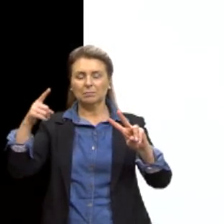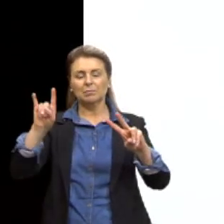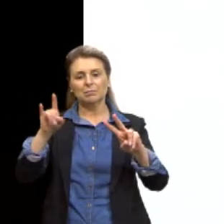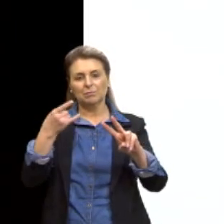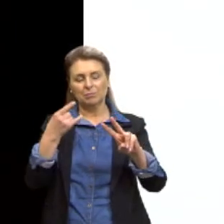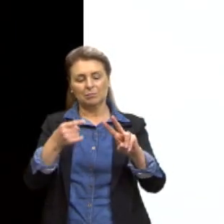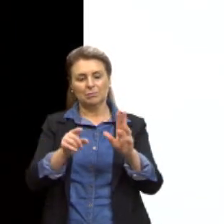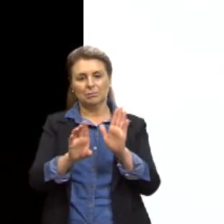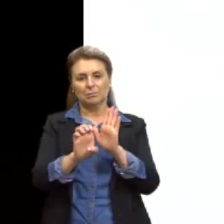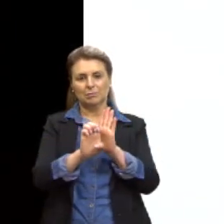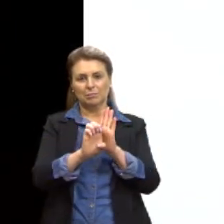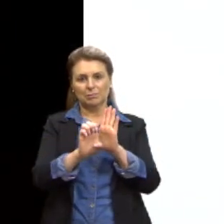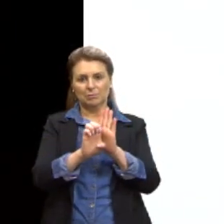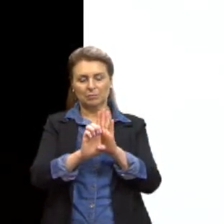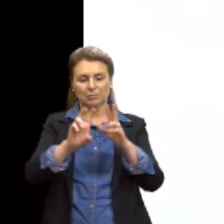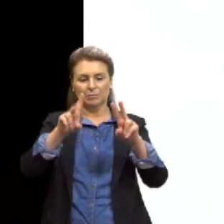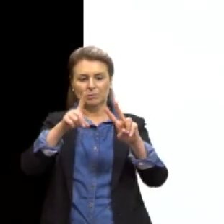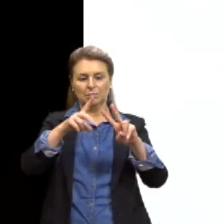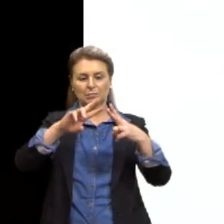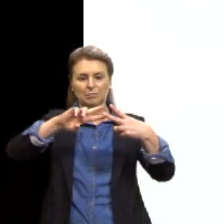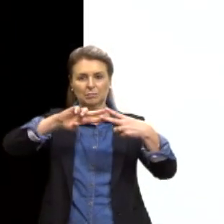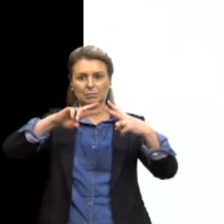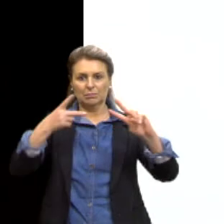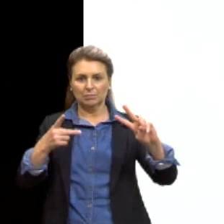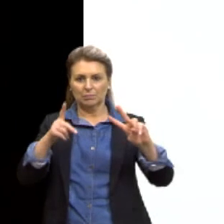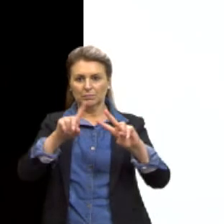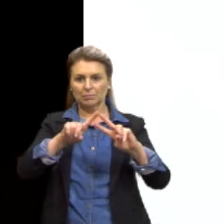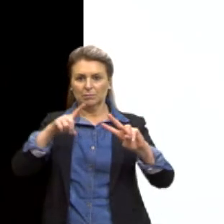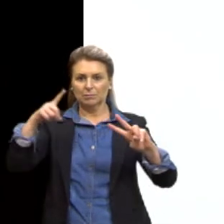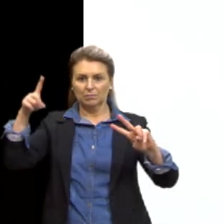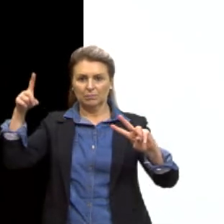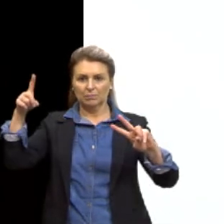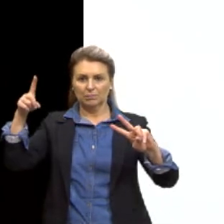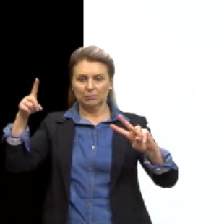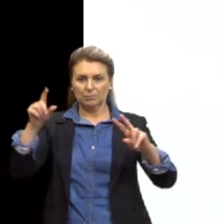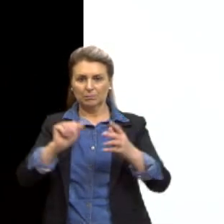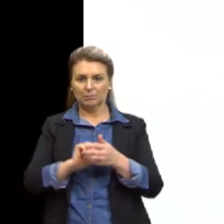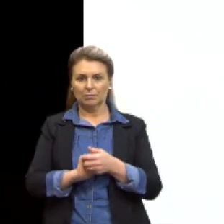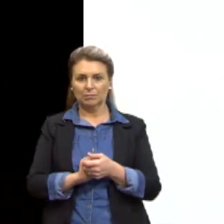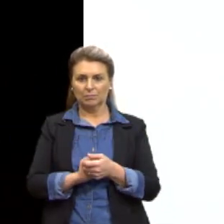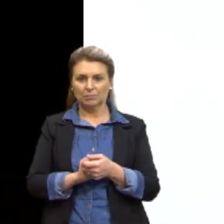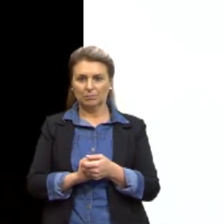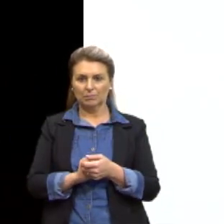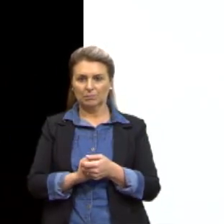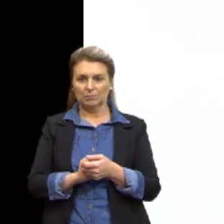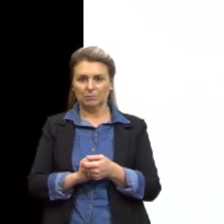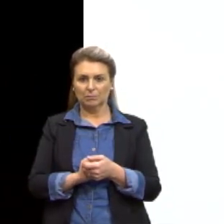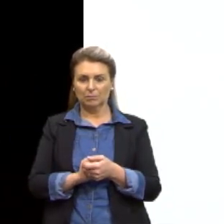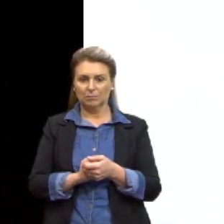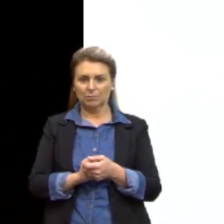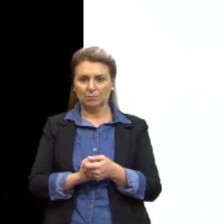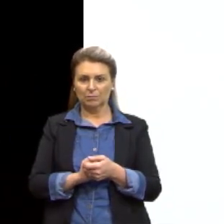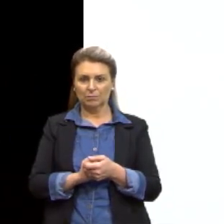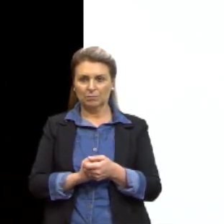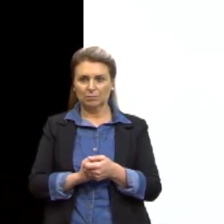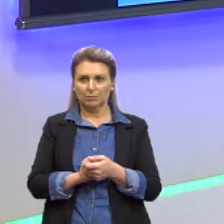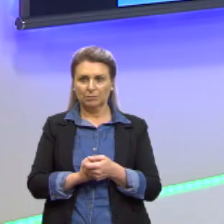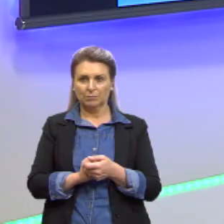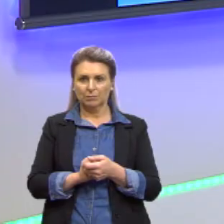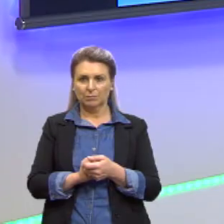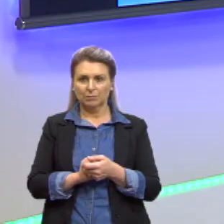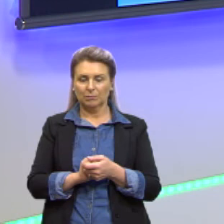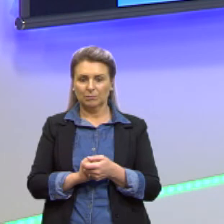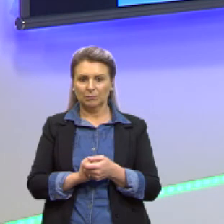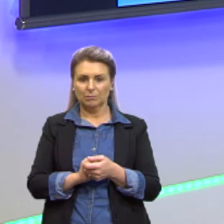colocam até umas opções bem... Eu vou passar essas questões aqui, gente. Não se assustem que nós vamos